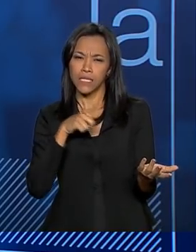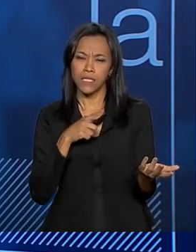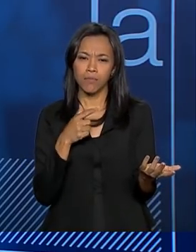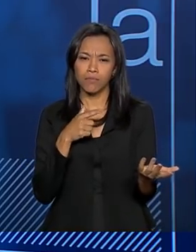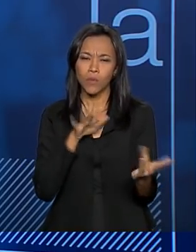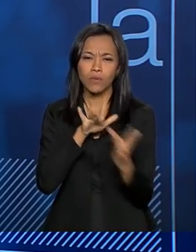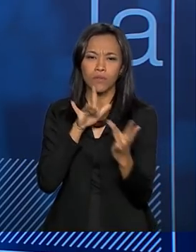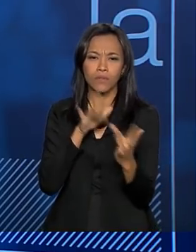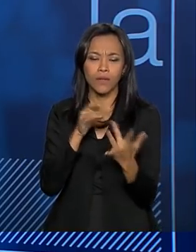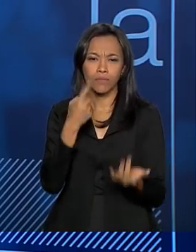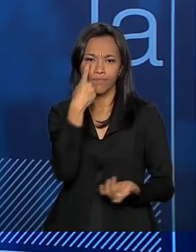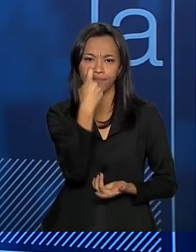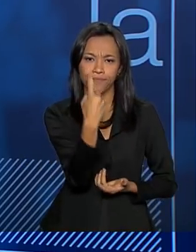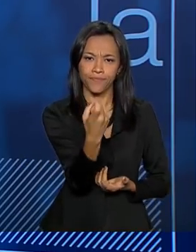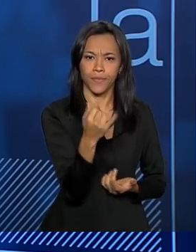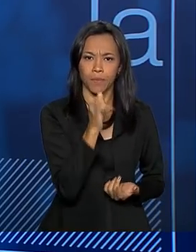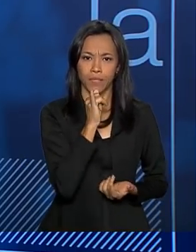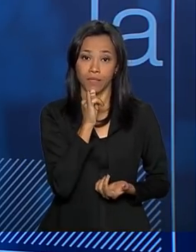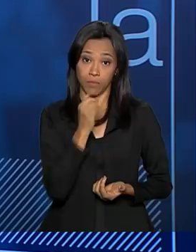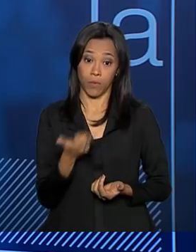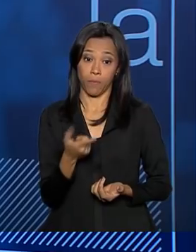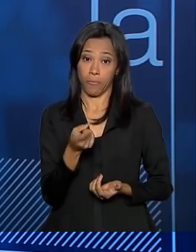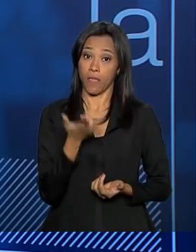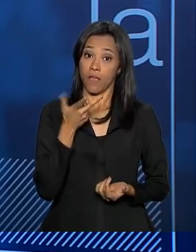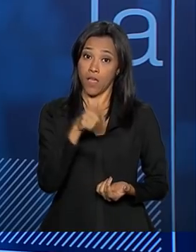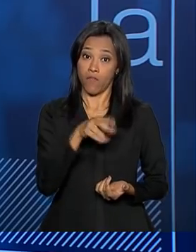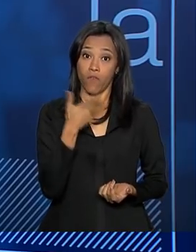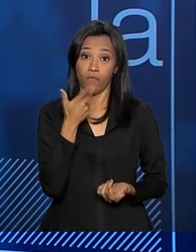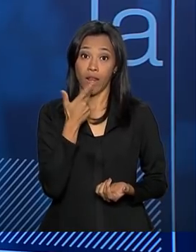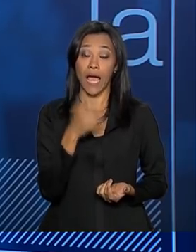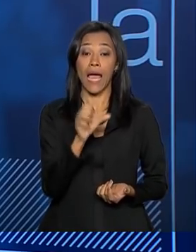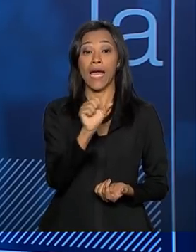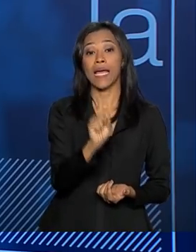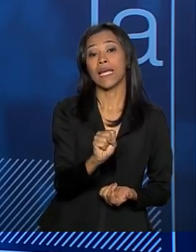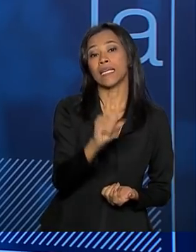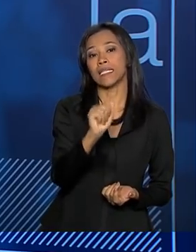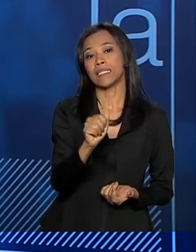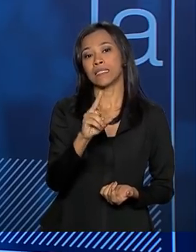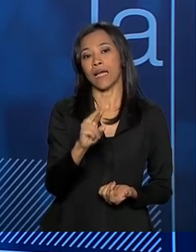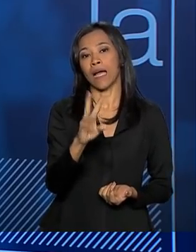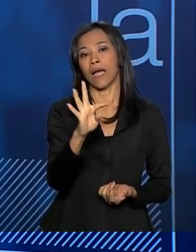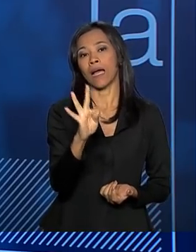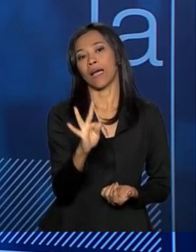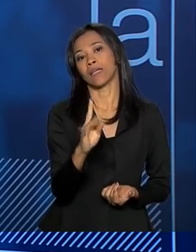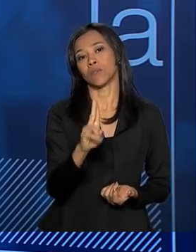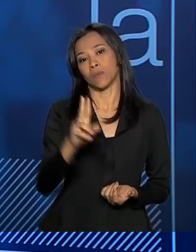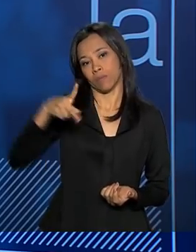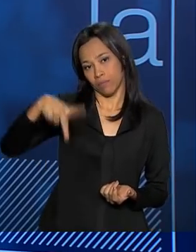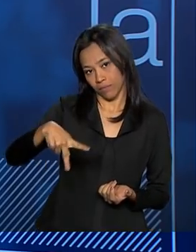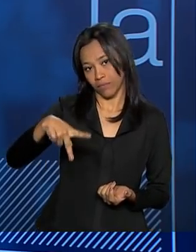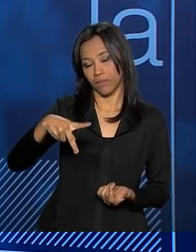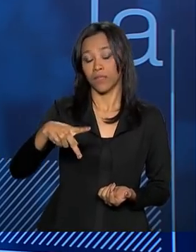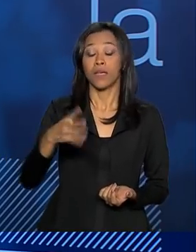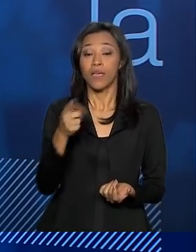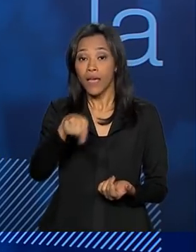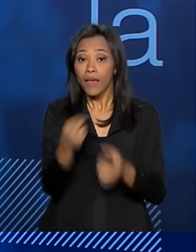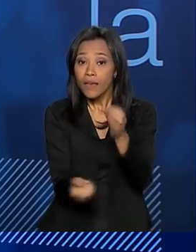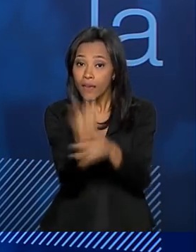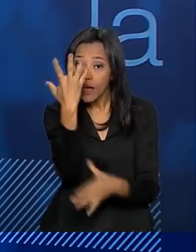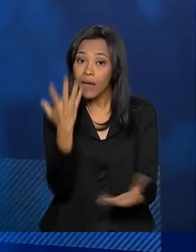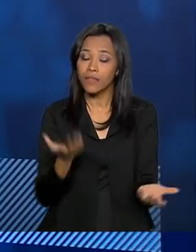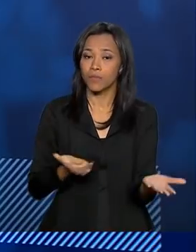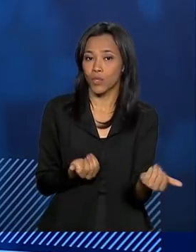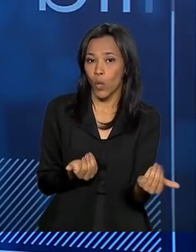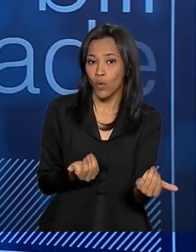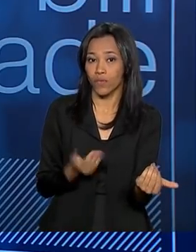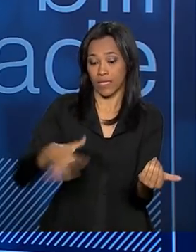interessante. Você me dá a oportunidade de falar um pouco sobre as startups do agro, que são majoritariamente criadas por jovens. As